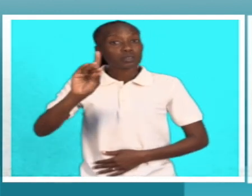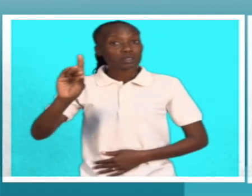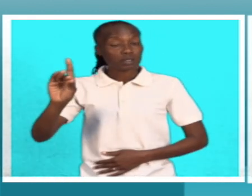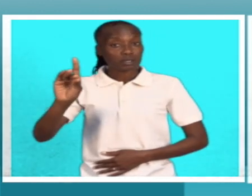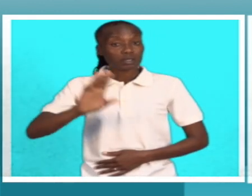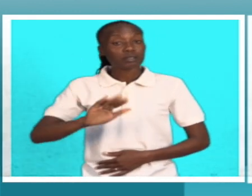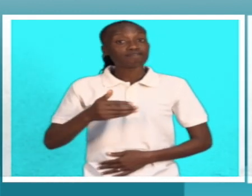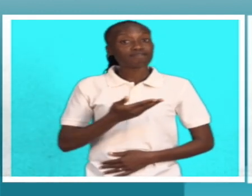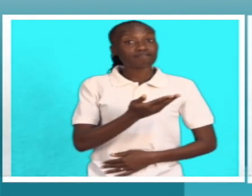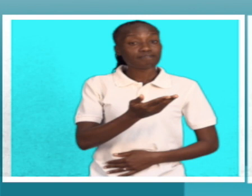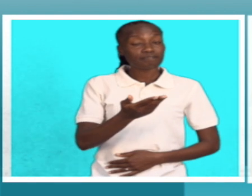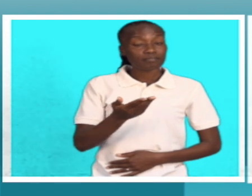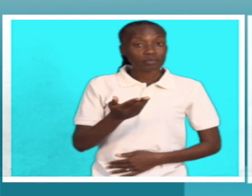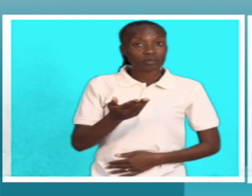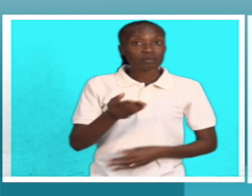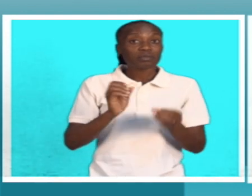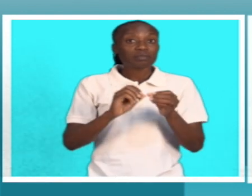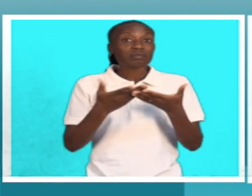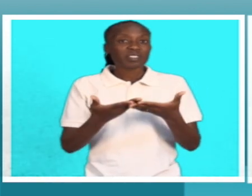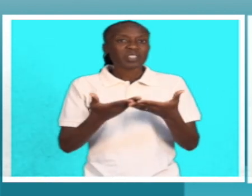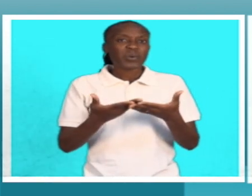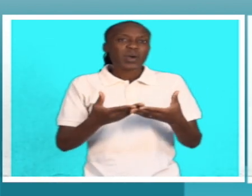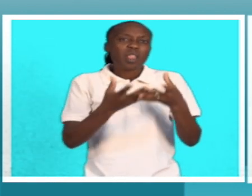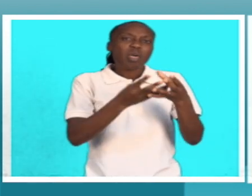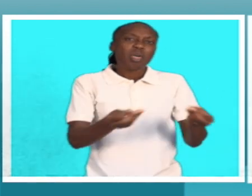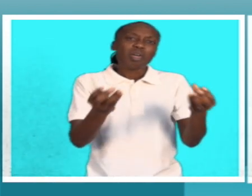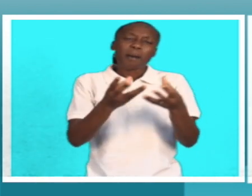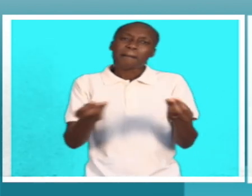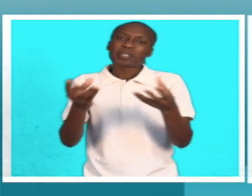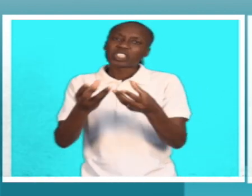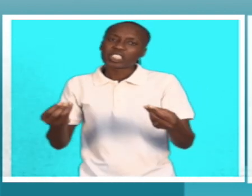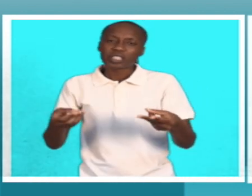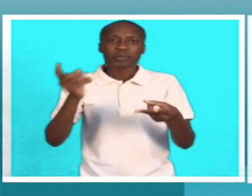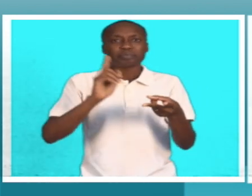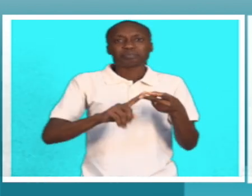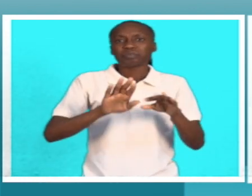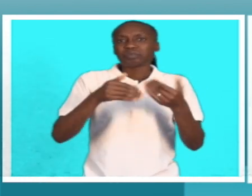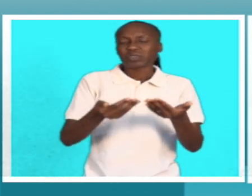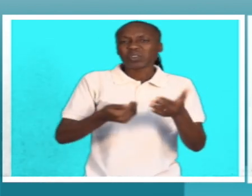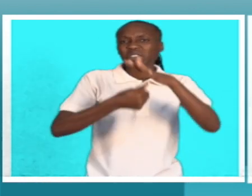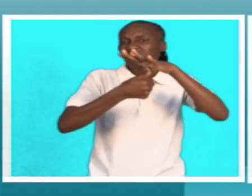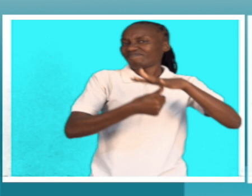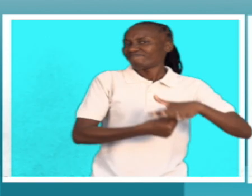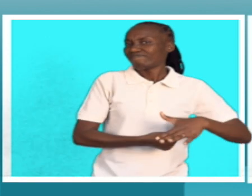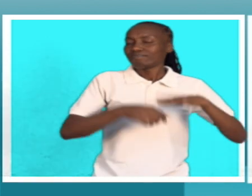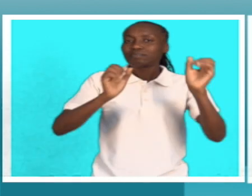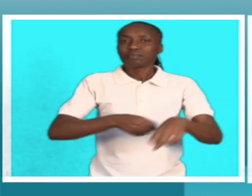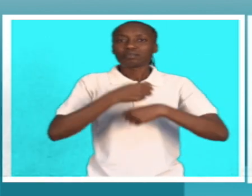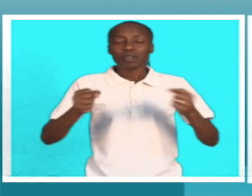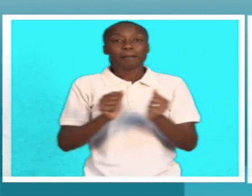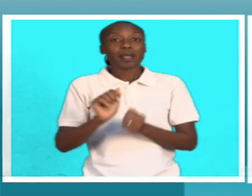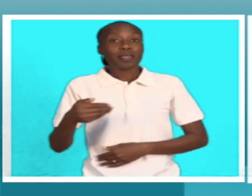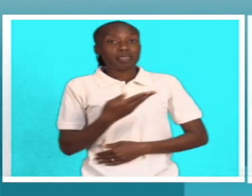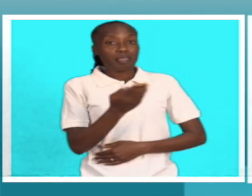sejam simplesmente objetos ou de dor ou de desprezo, mas que